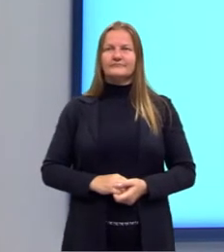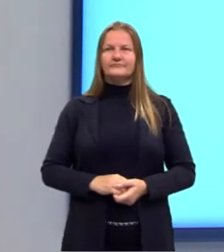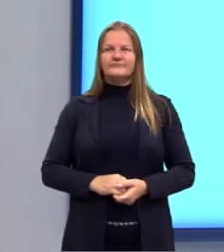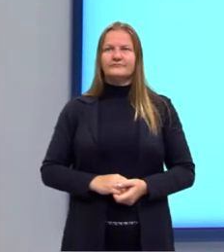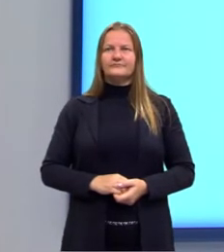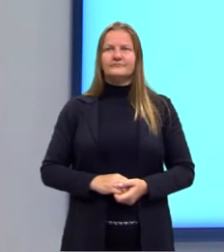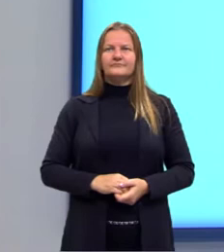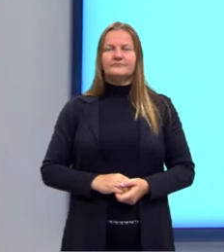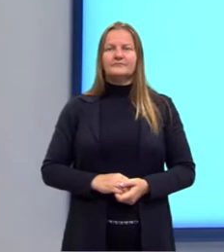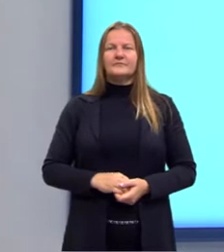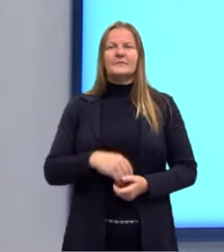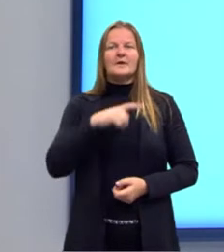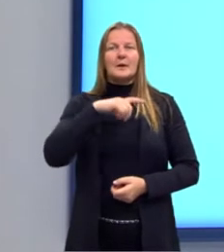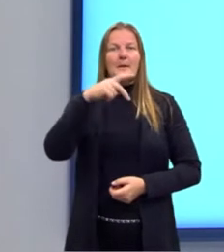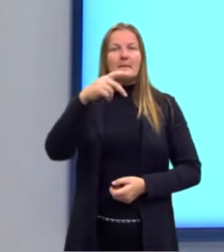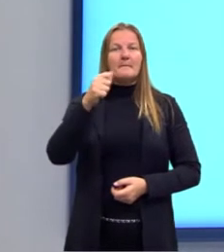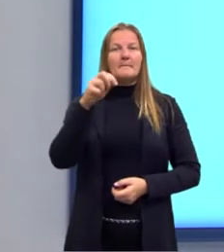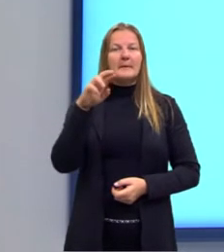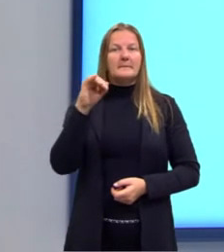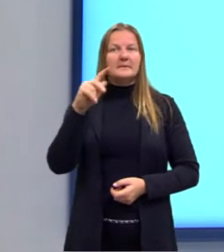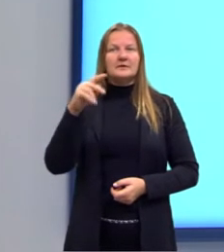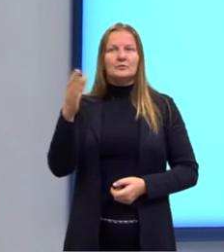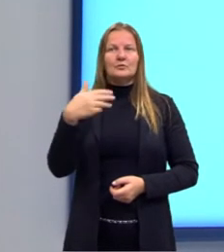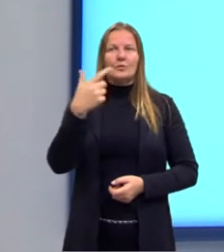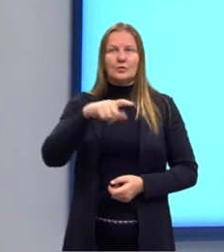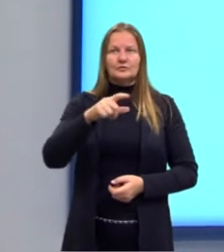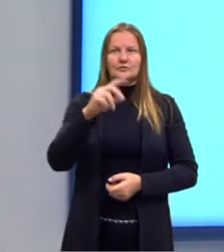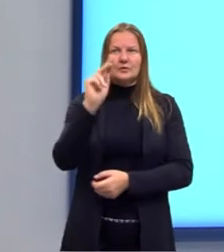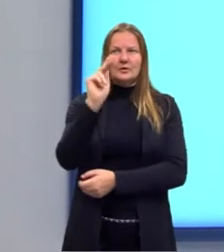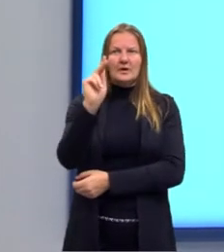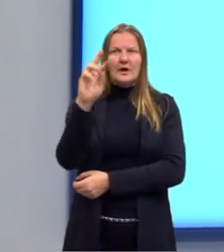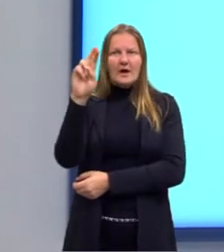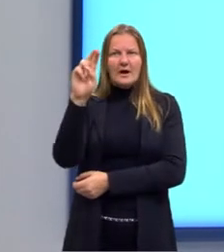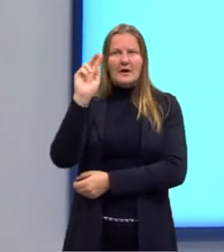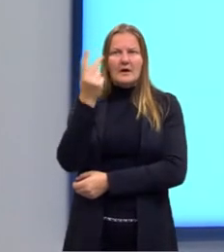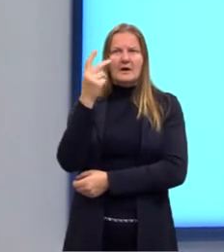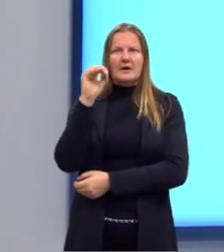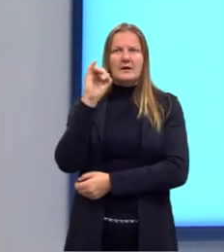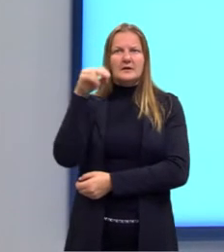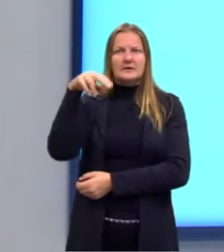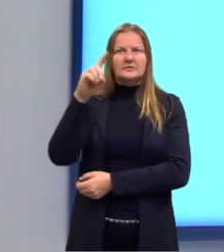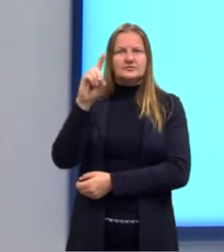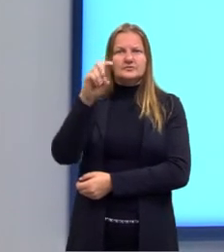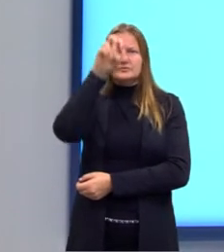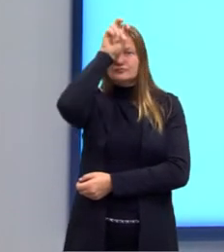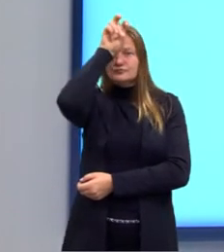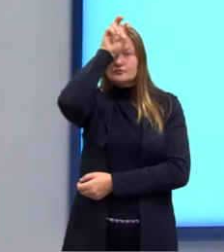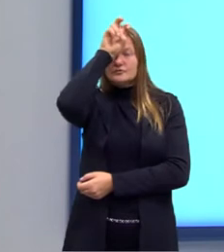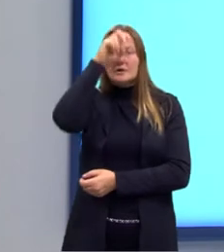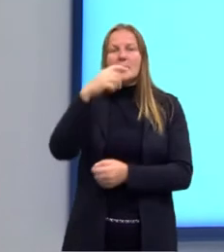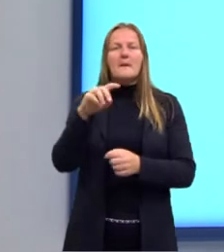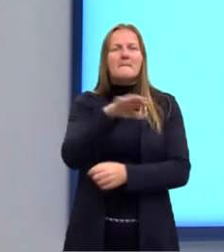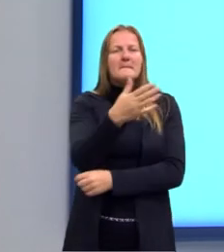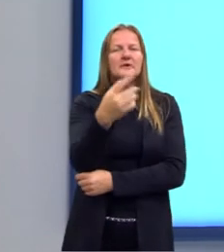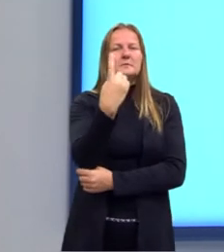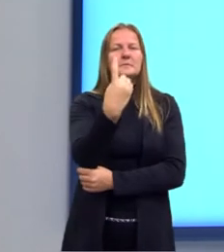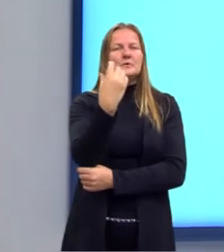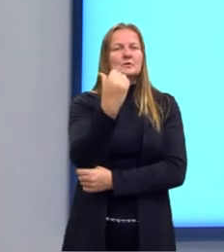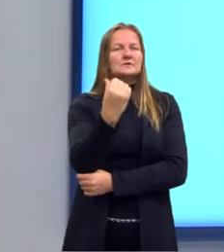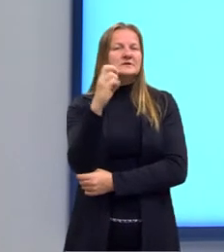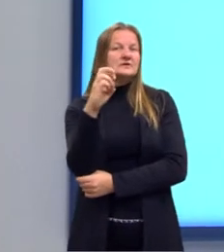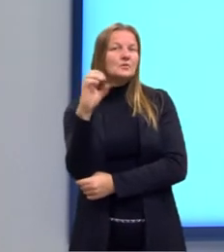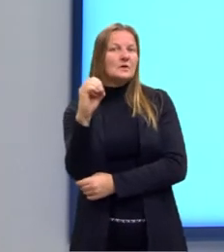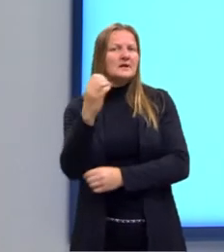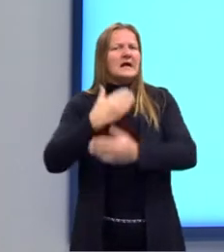Já o papiro de Heind, ele é um documento de origem egípcia com data de 1650